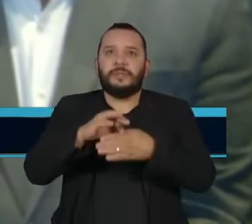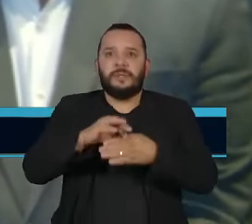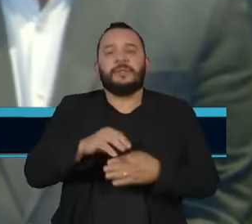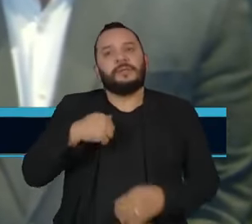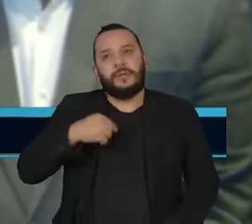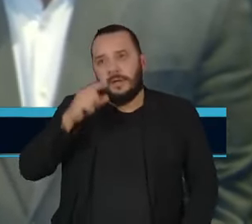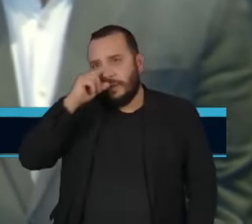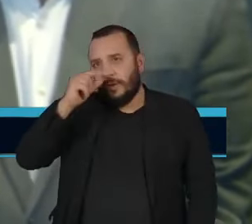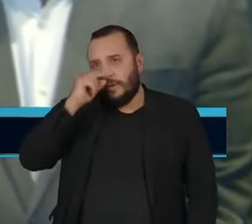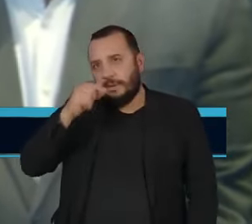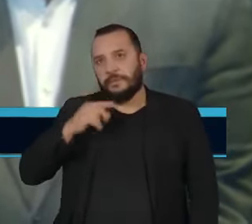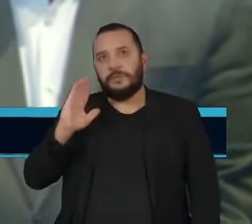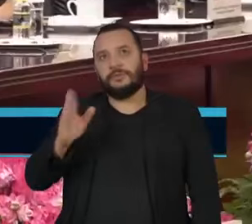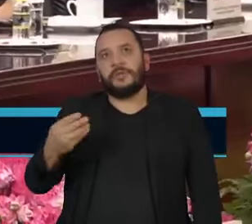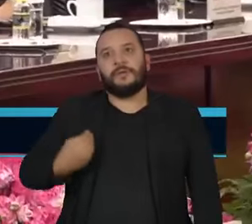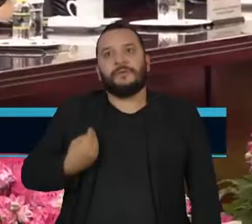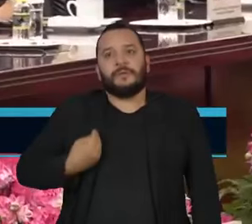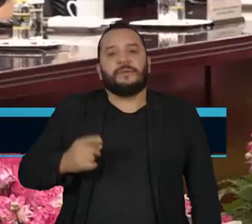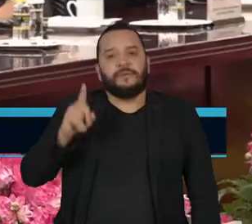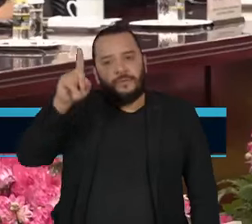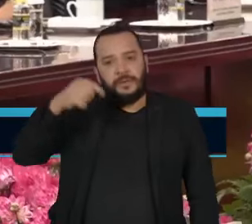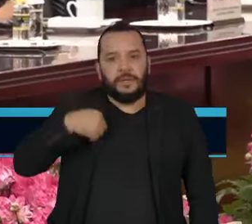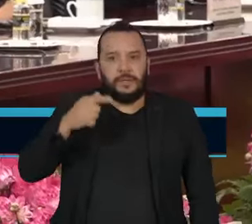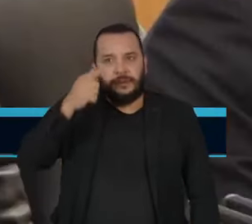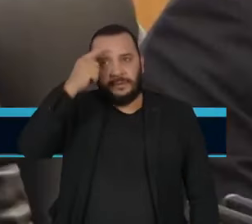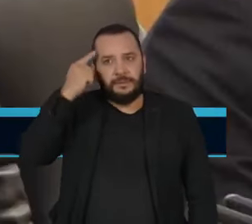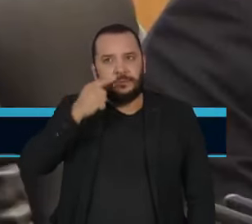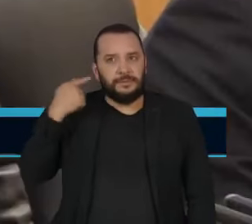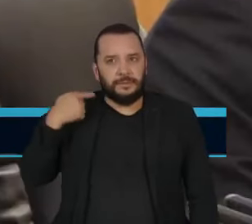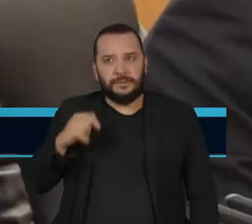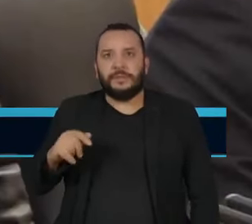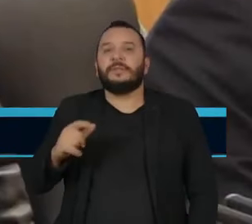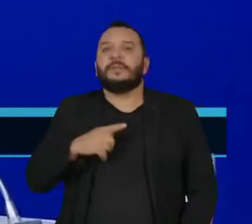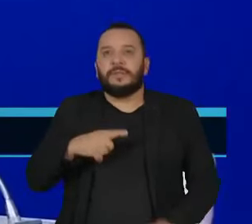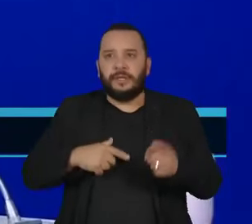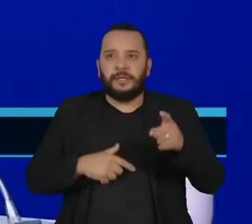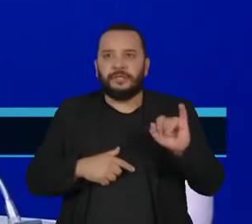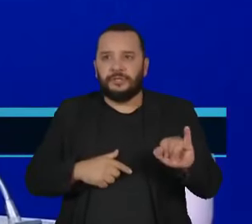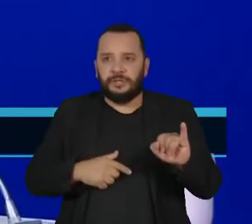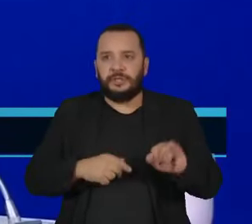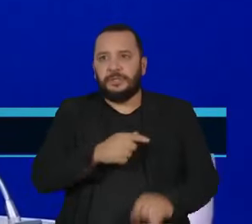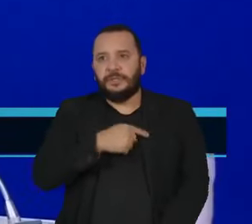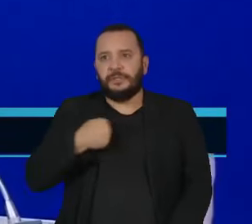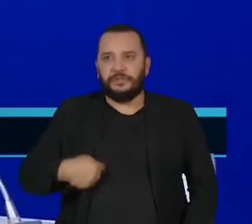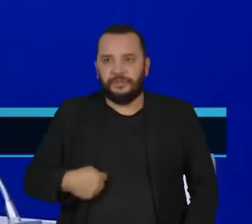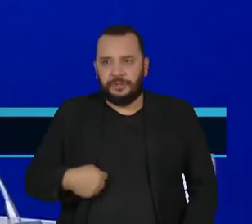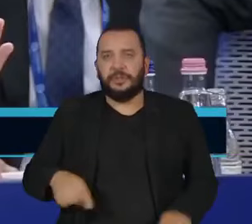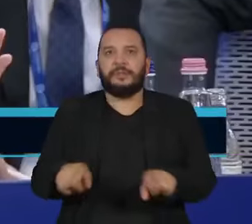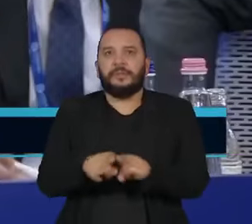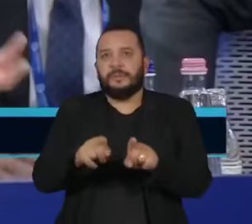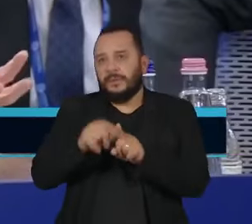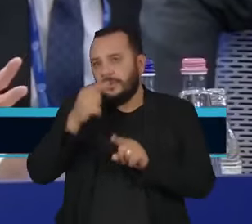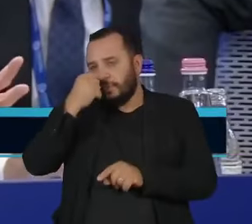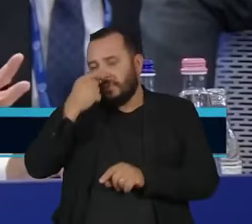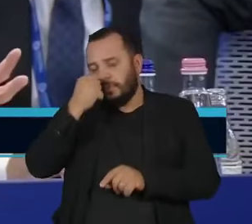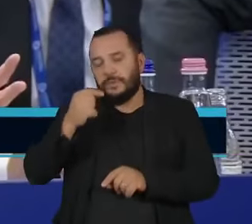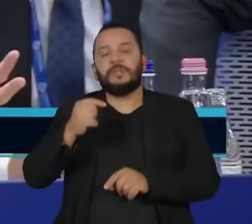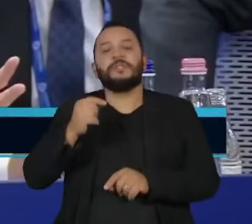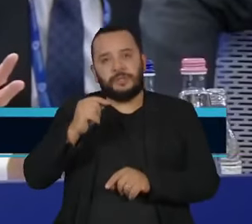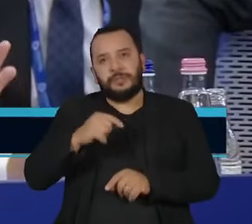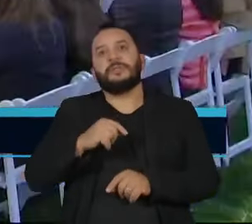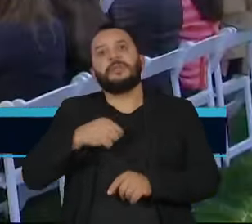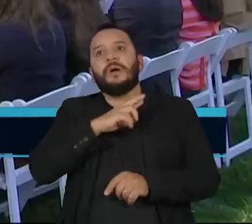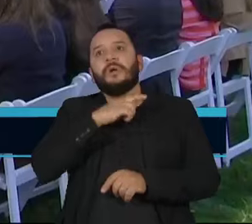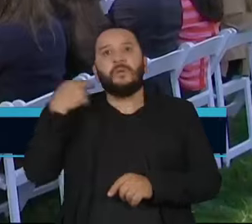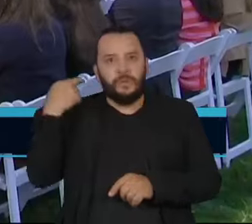presidente Lula, já está em Baku. Os presidentes da China, Xi Jinping, da Rússia, Vladimir Putin, da França, Emmanuel